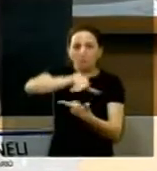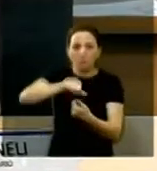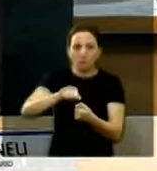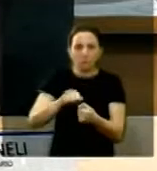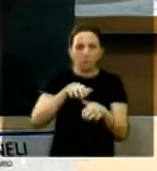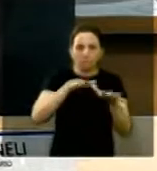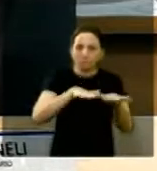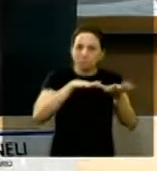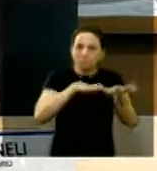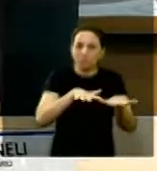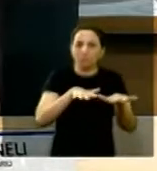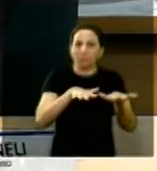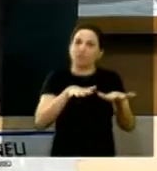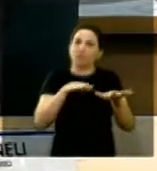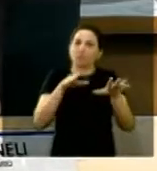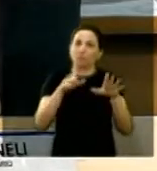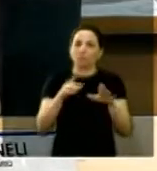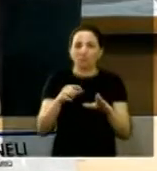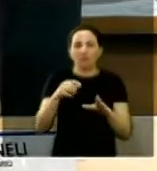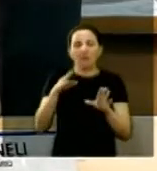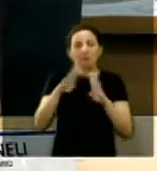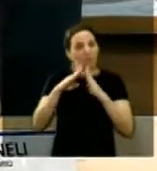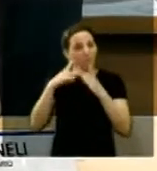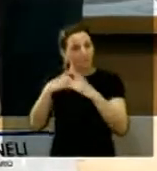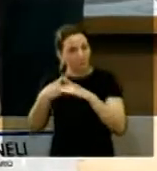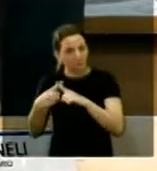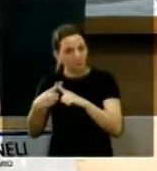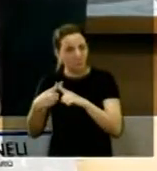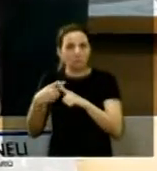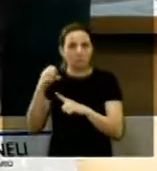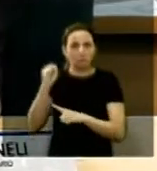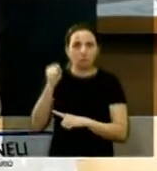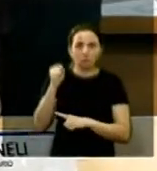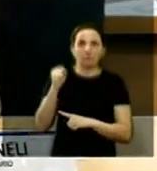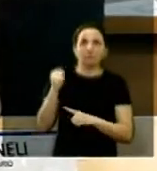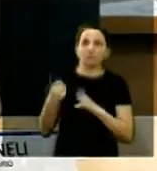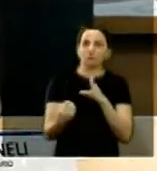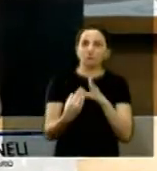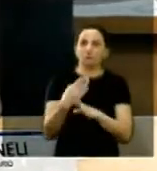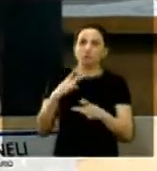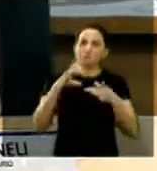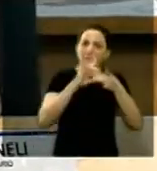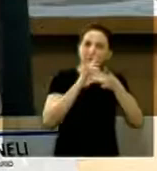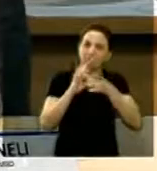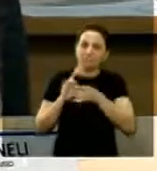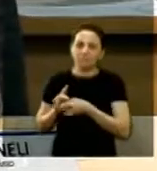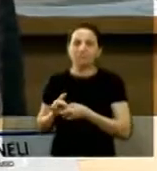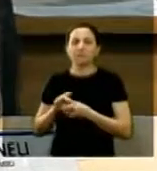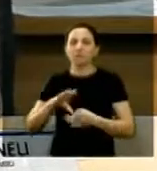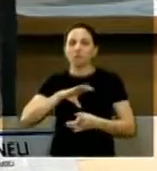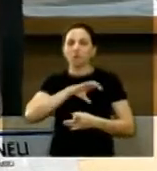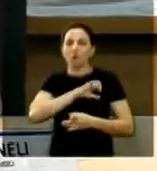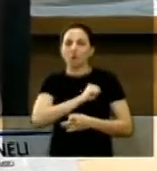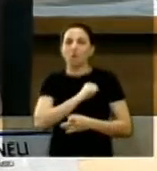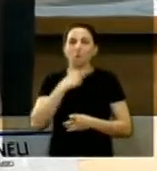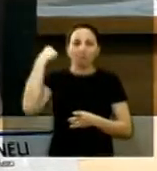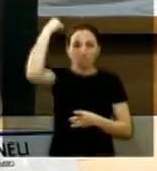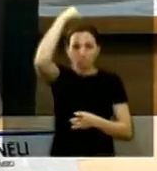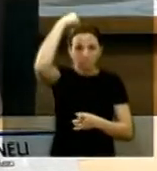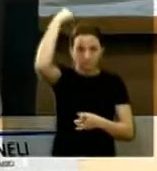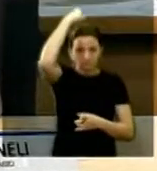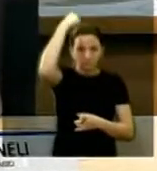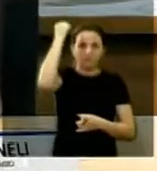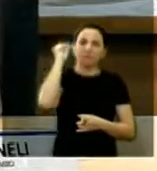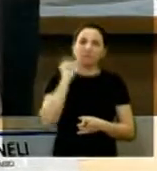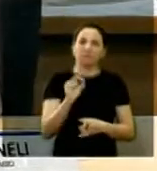internacional de Schoenstatt. Considerando que a origem de Schoenstatt é a aliança do amor com a Santíssima Virgem, selada pela